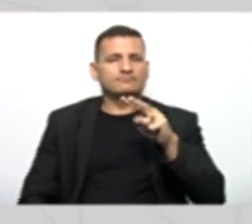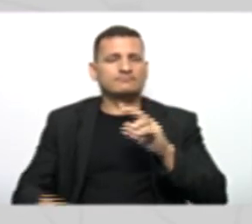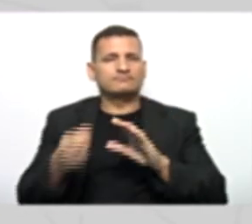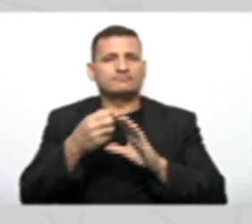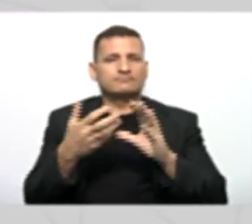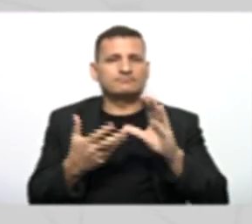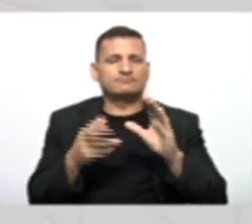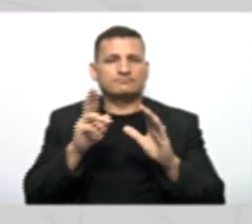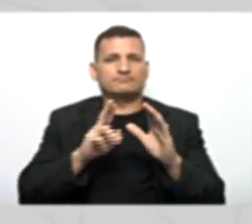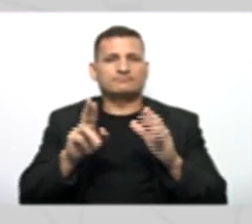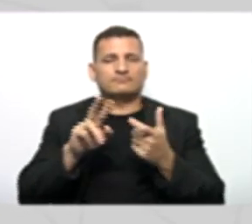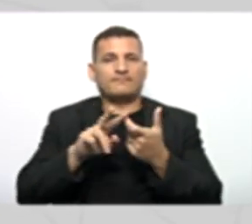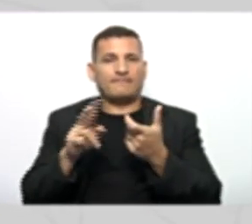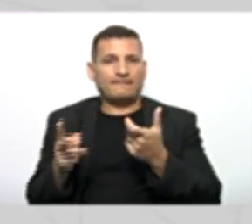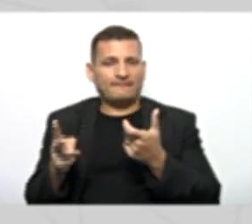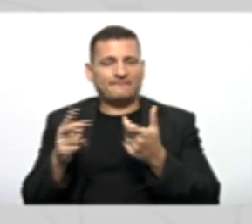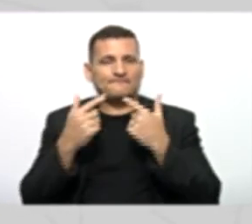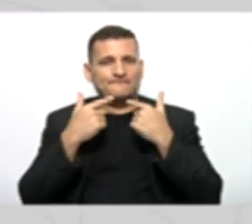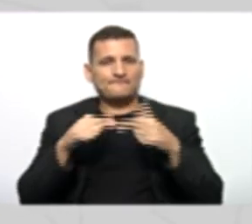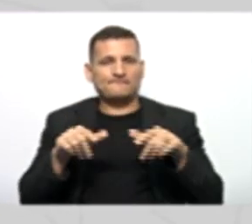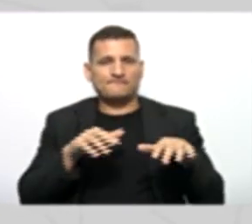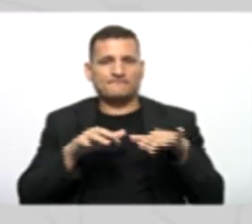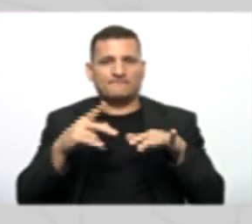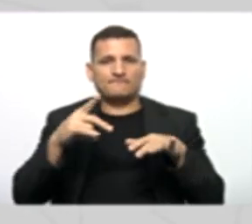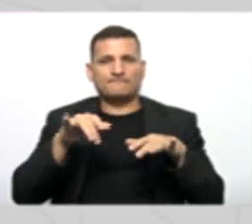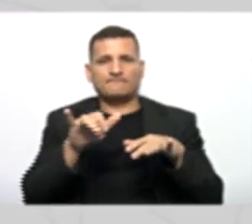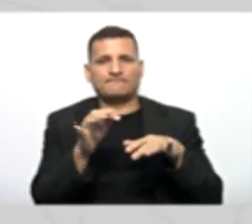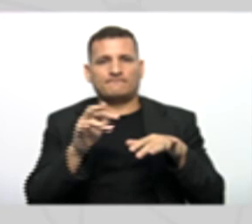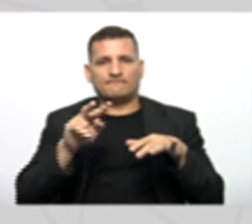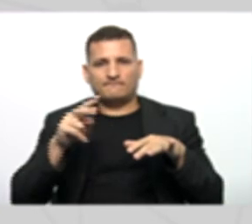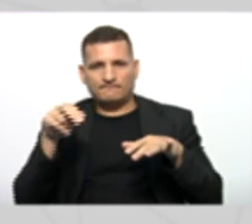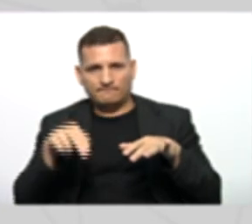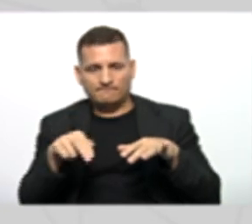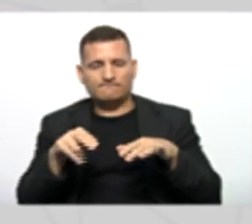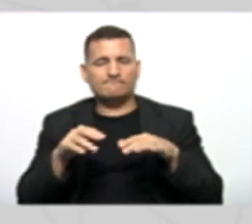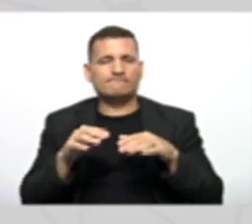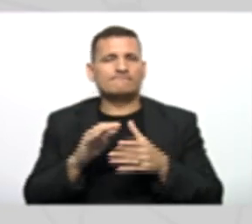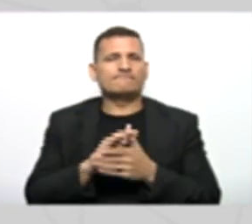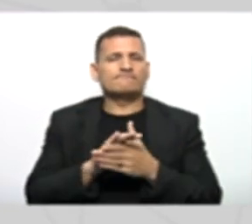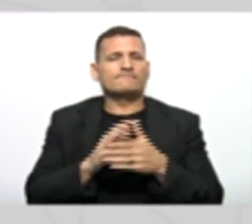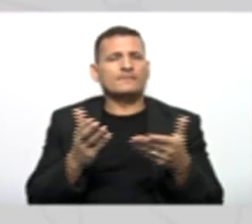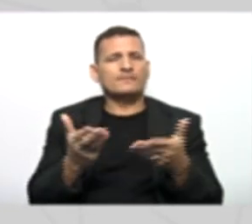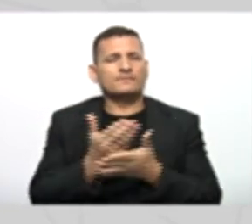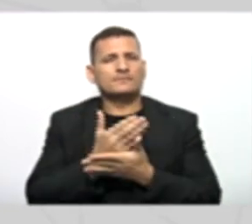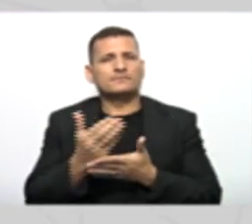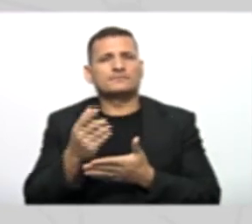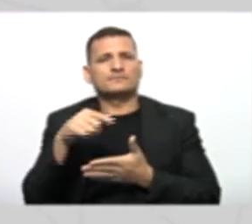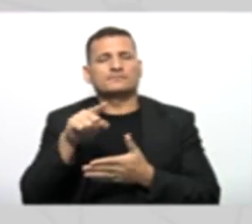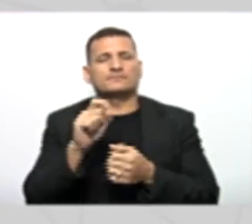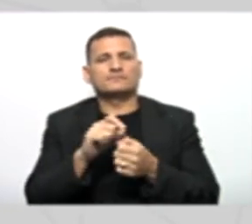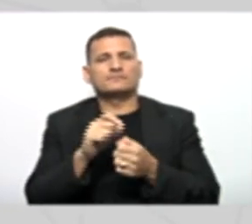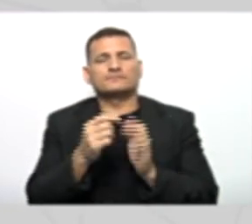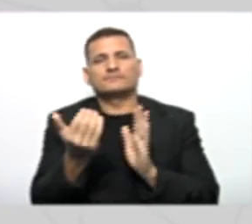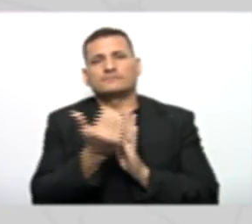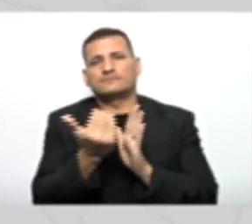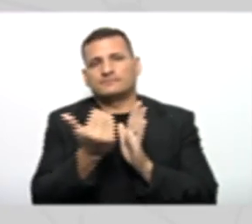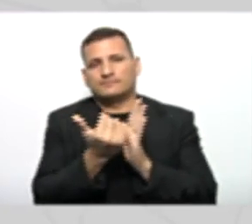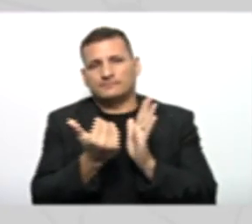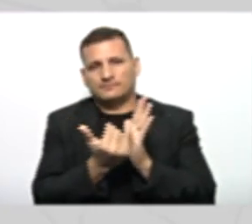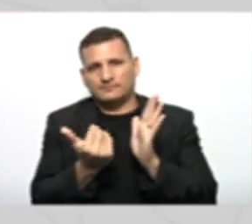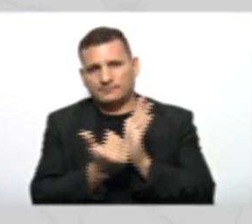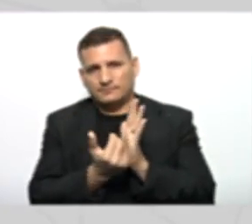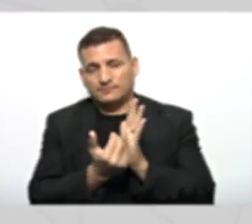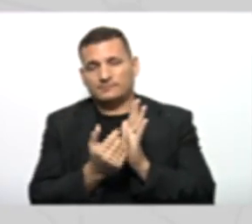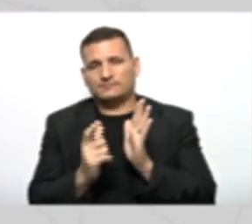utilização De herança Na linguagem De programação Python A partir disso Crie um programa Que possua Uma classe